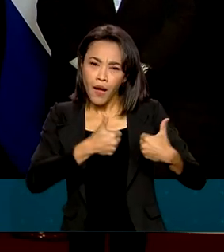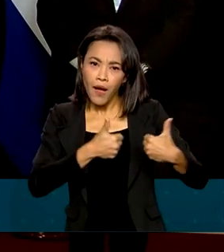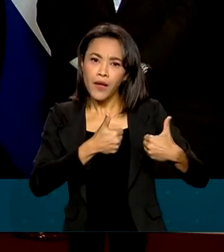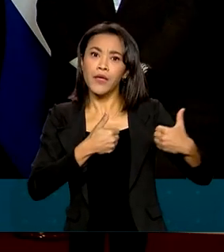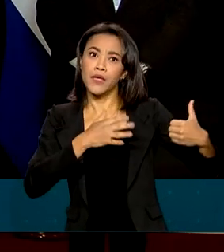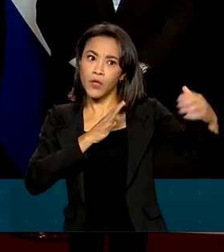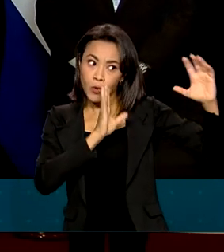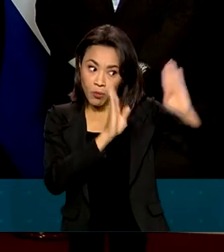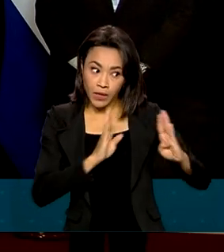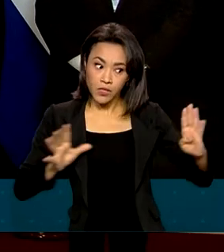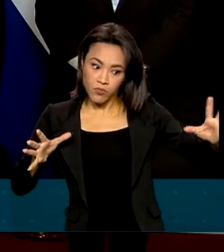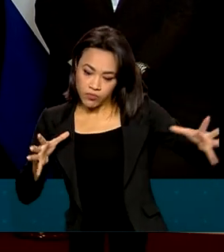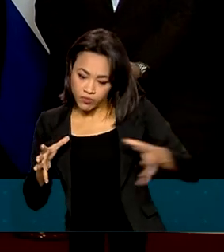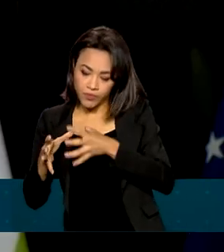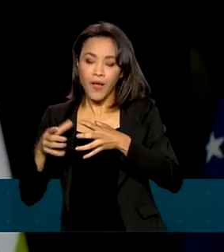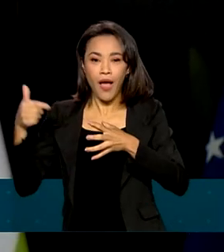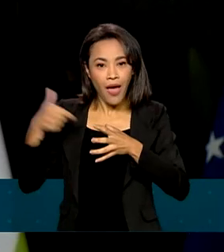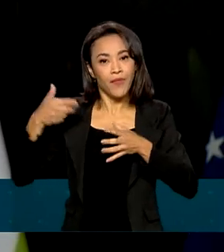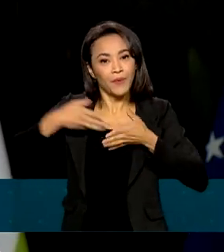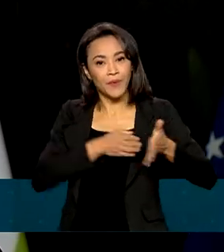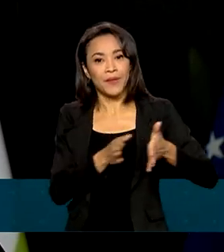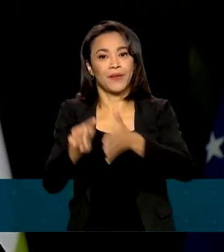bloco está no caminho certo.